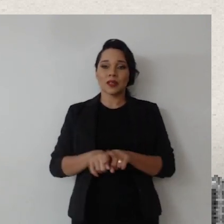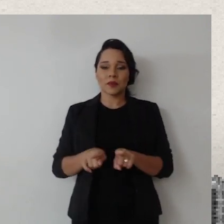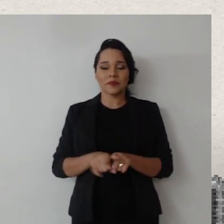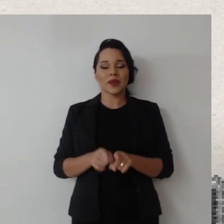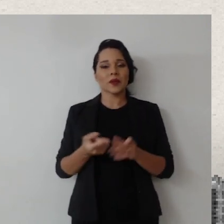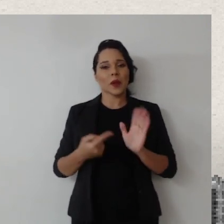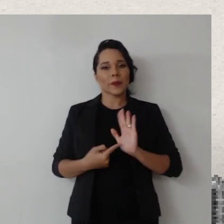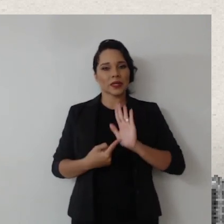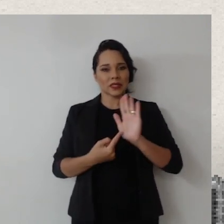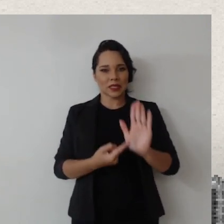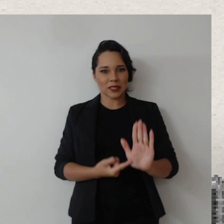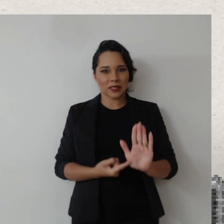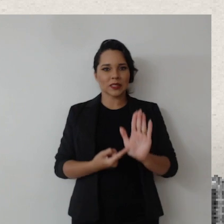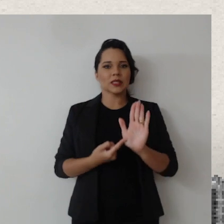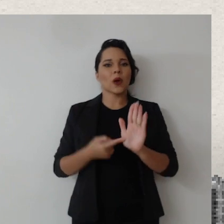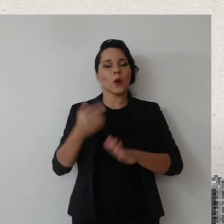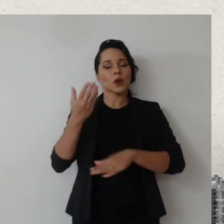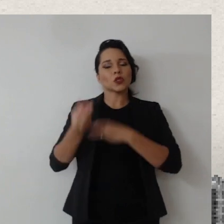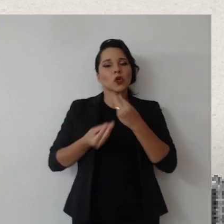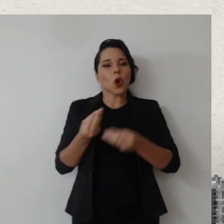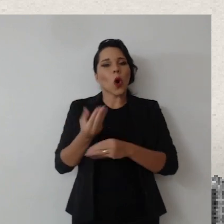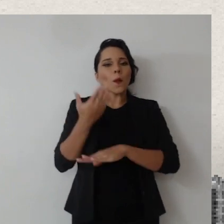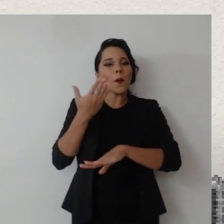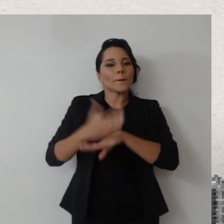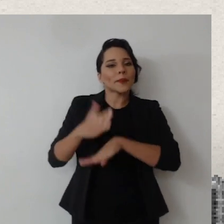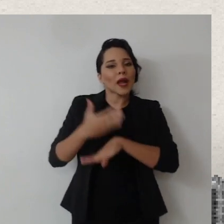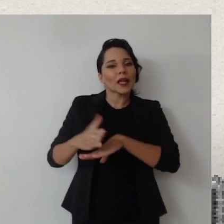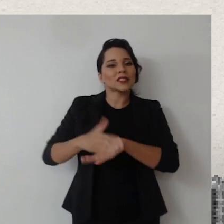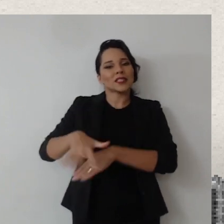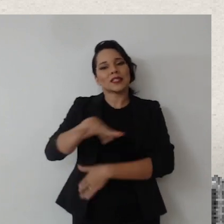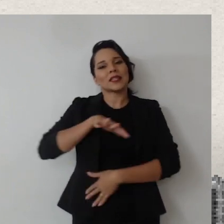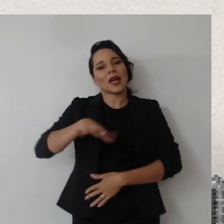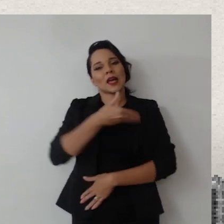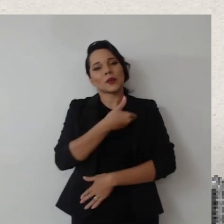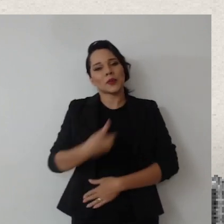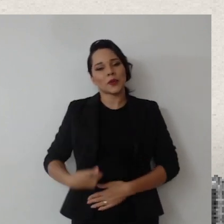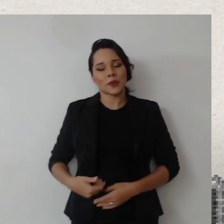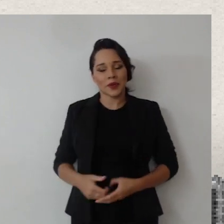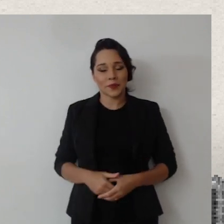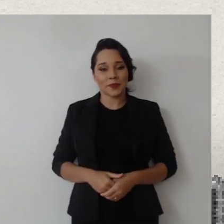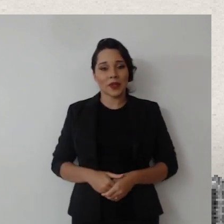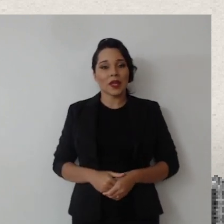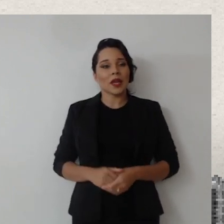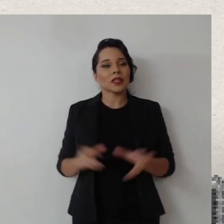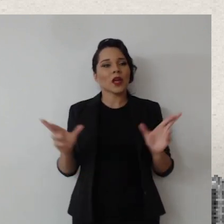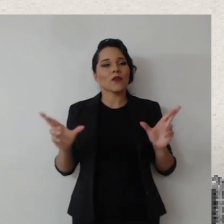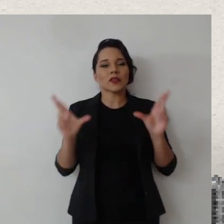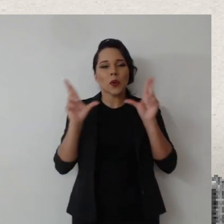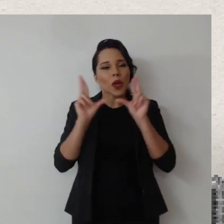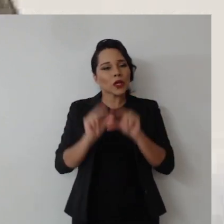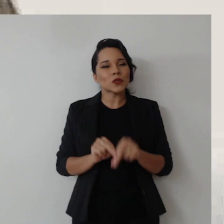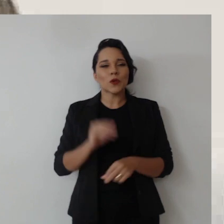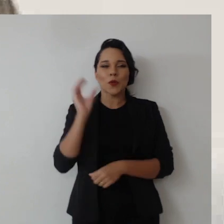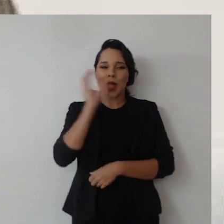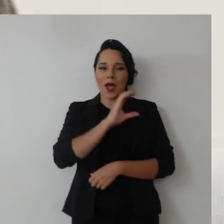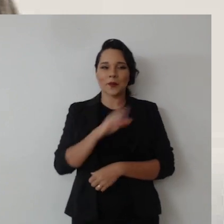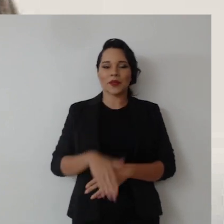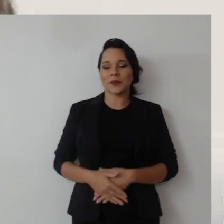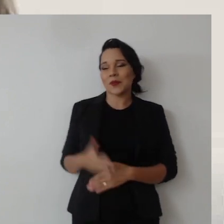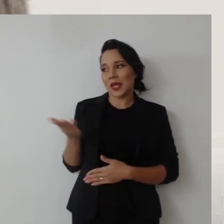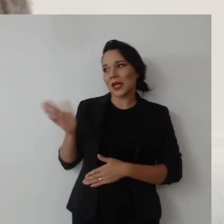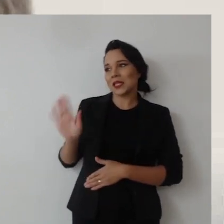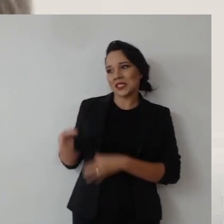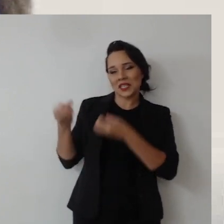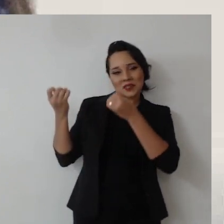inclusive com apresentação de práticas, inclusive no setor público. Então, agora eu vou fazer uma breve apresentação. Doutor